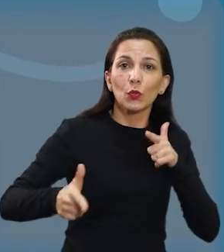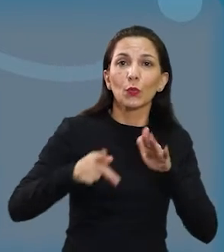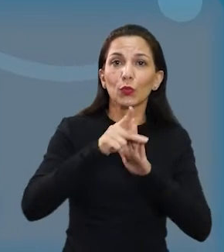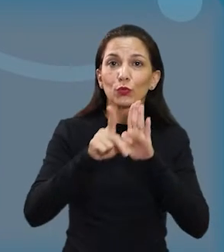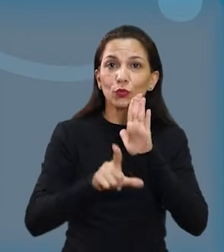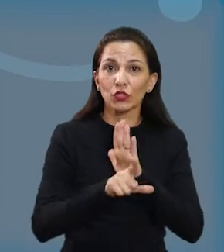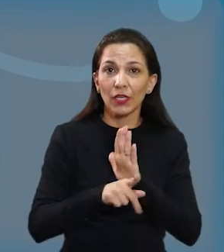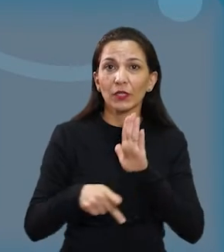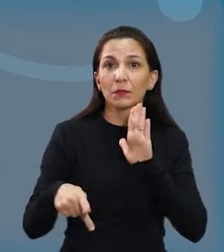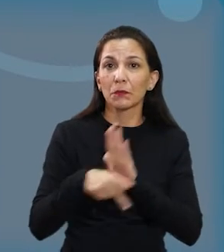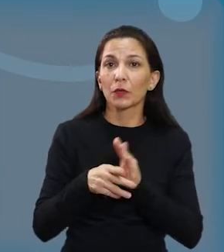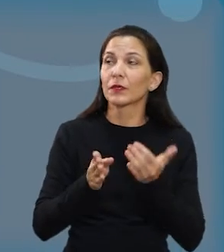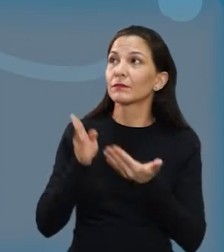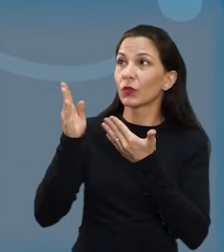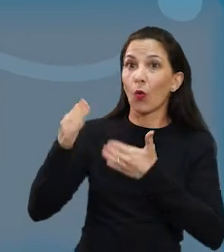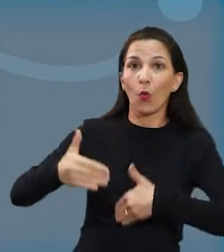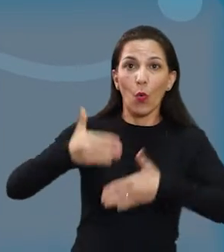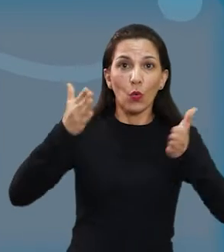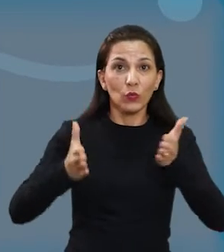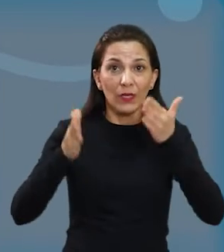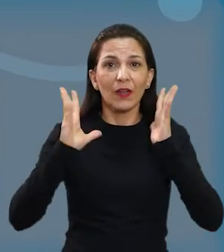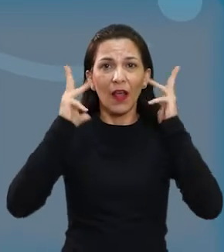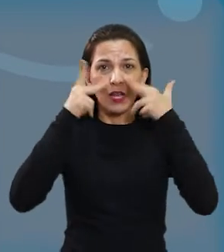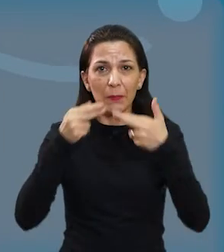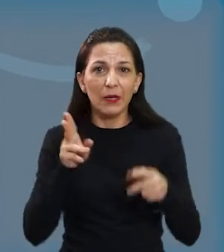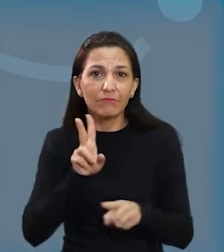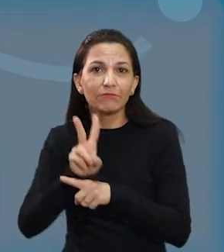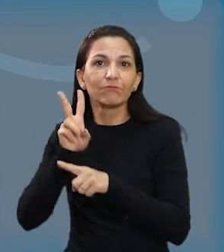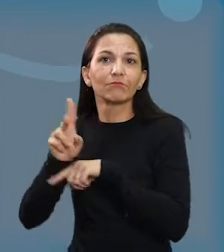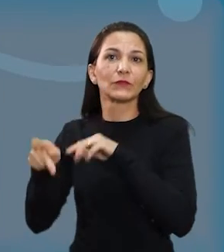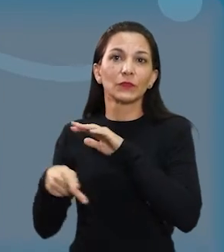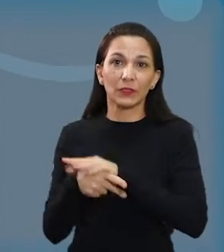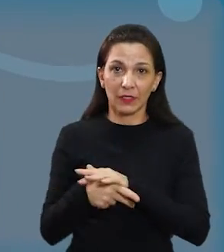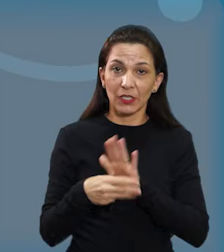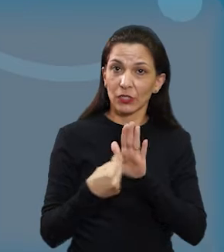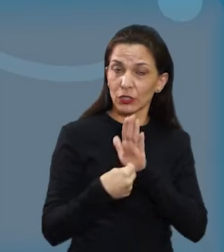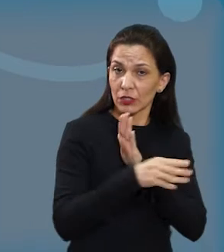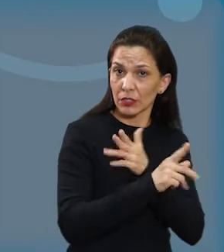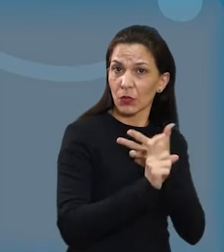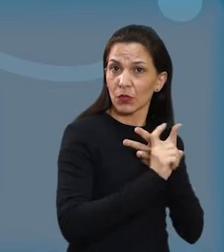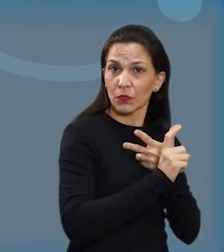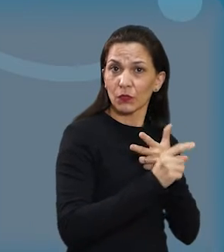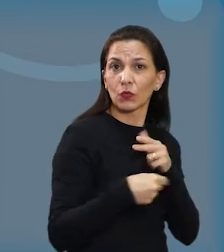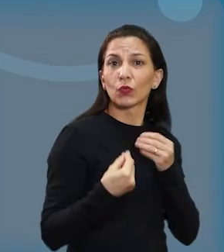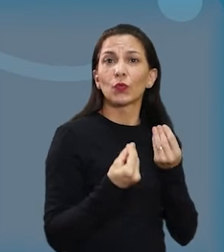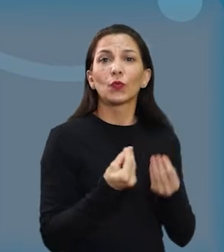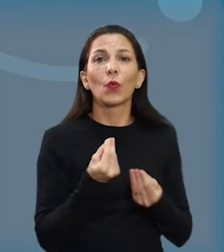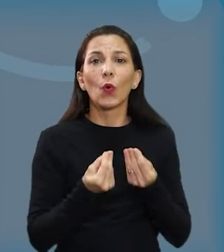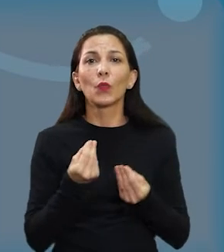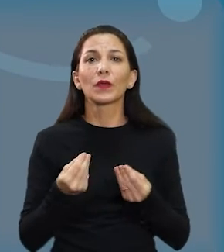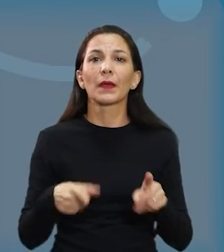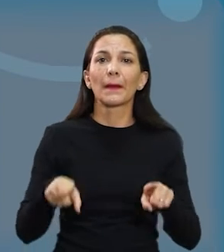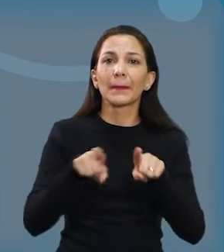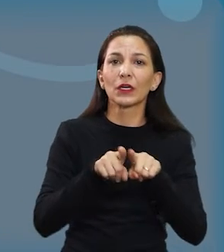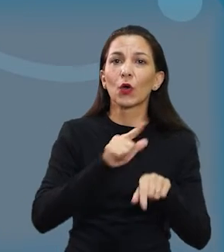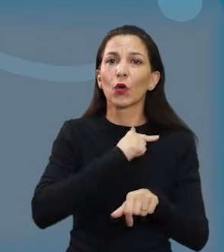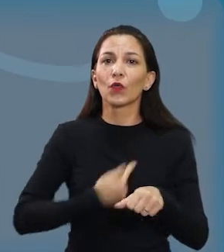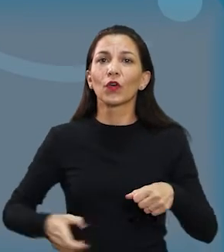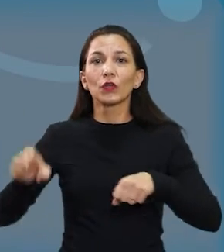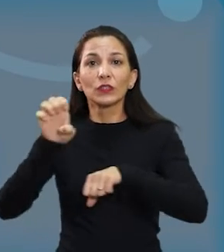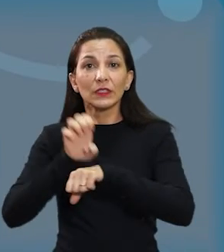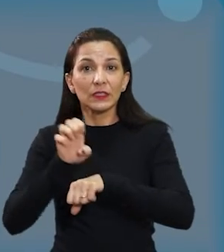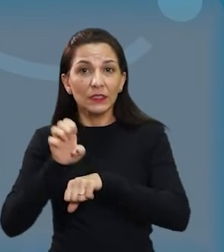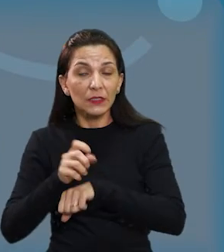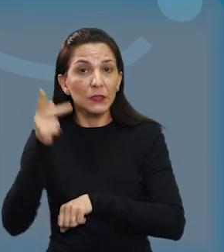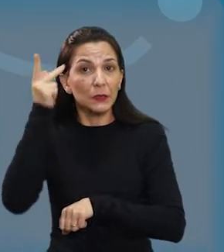sobre o projeto Meu Pet Container do Governo do Estado, onde enviamos essa indicação para a Prefeitura para que seja feita uma parceria